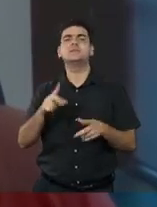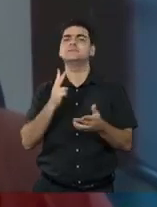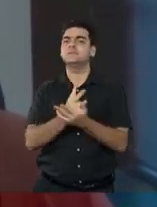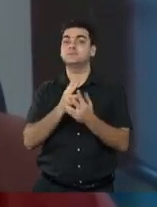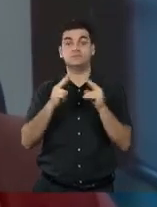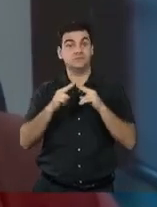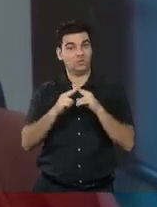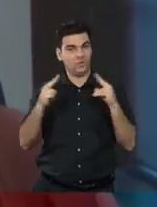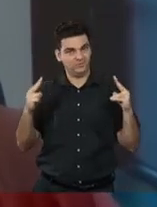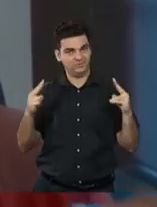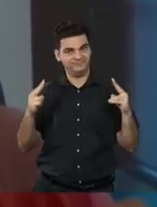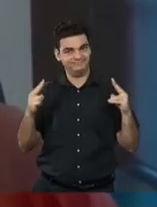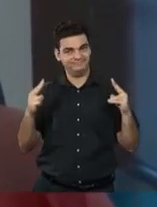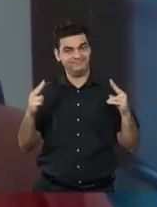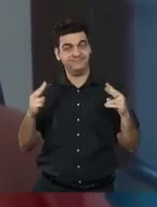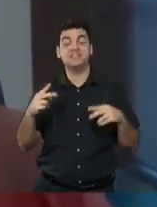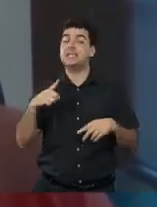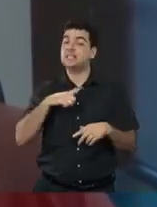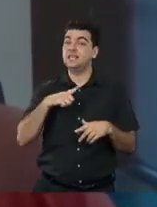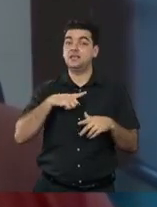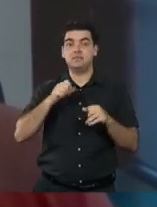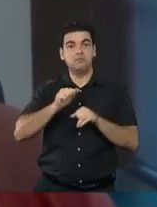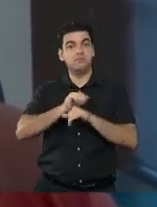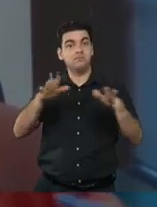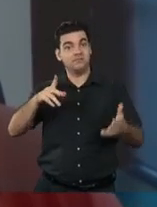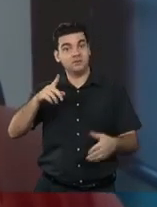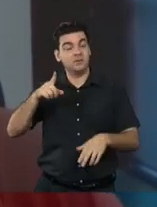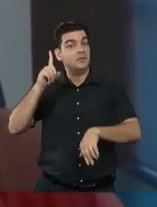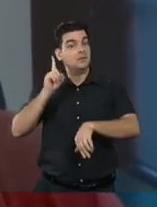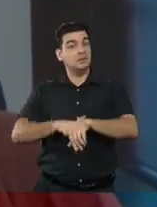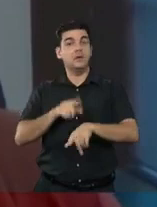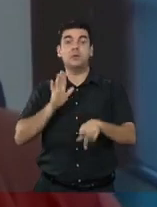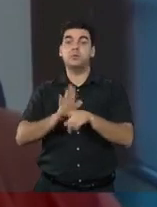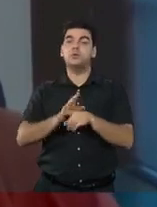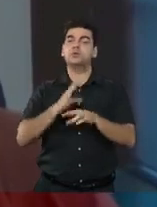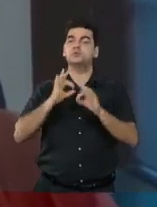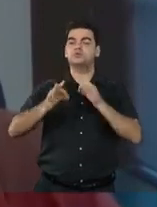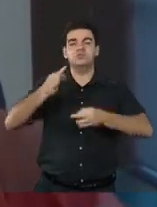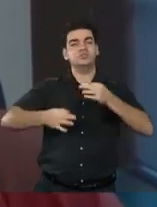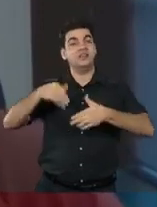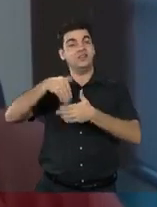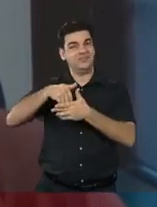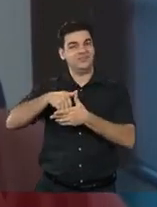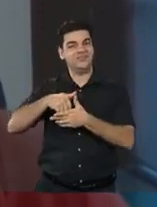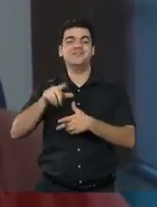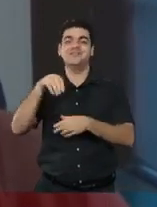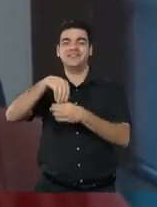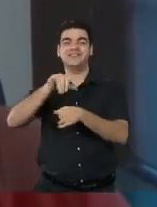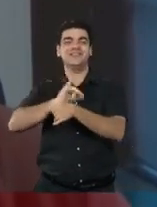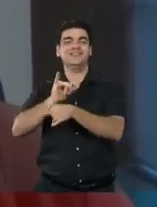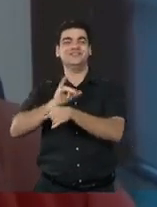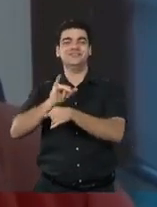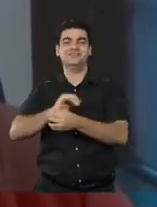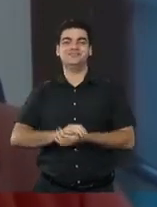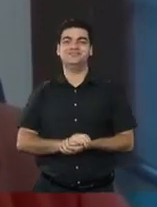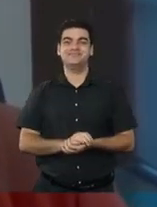formato virtual e têm transmissão ao vivo pelo canal da Justiça Eleitoral no YouTube.